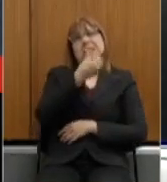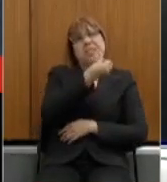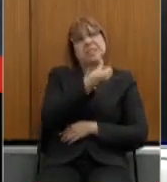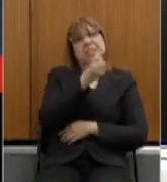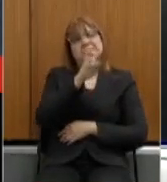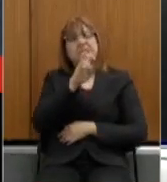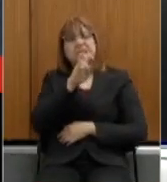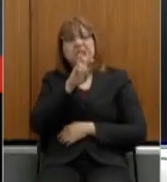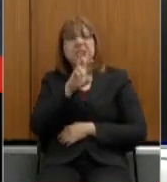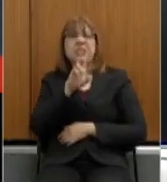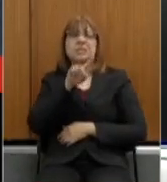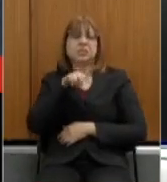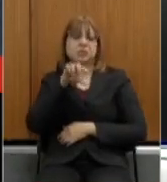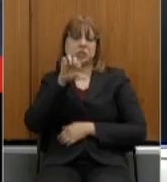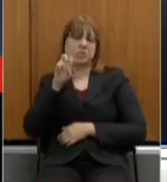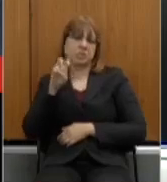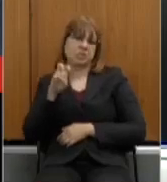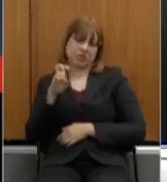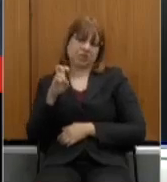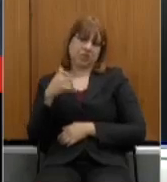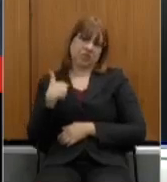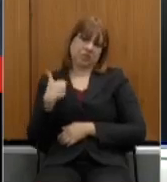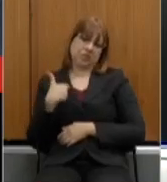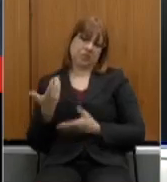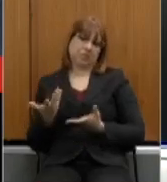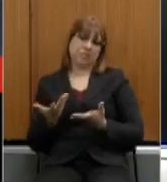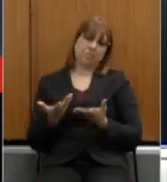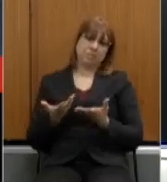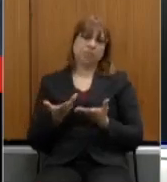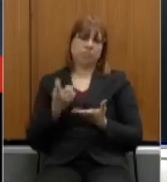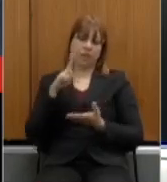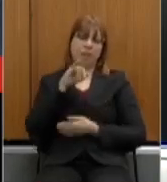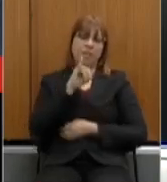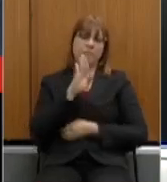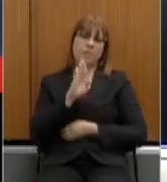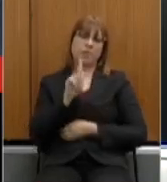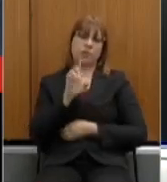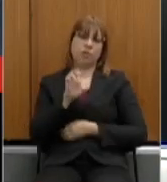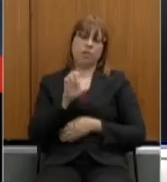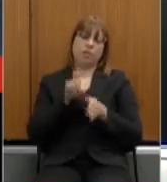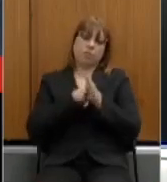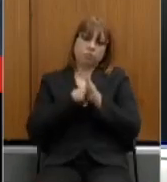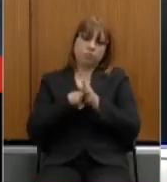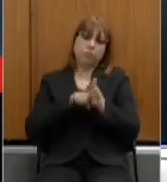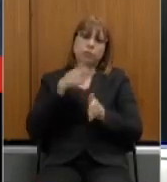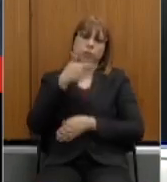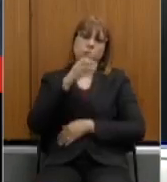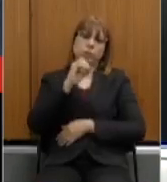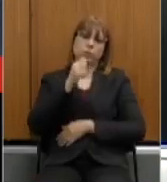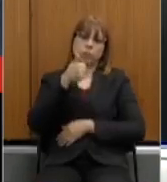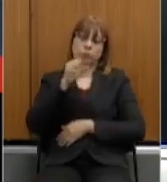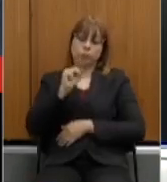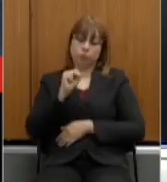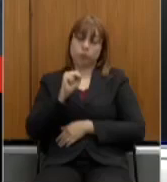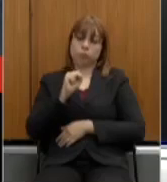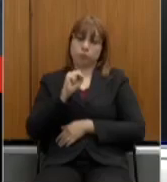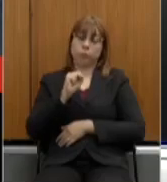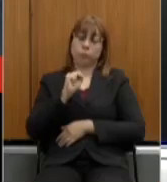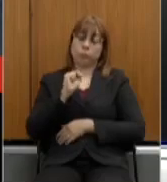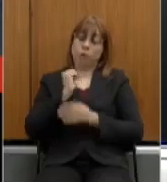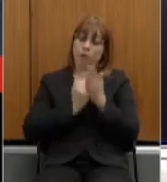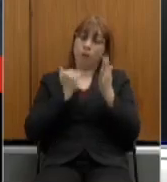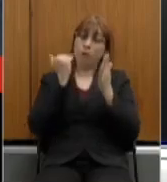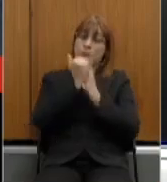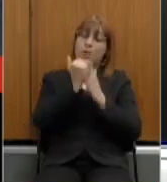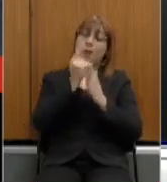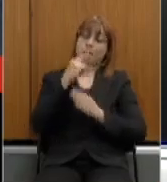anos. De acordo com o último levantamento feito pelo IBGE em 2018, a expectativa de vida passou